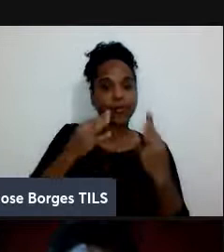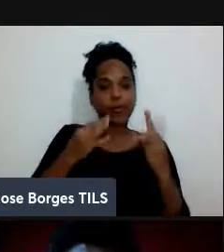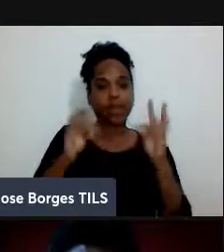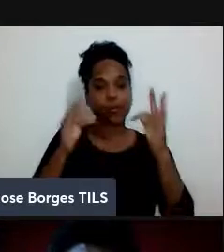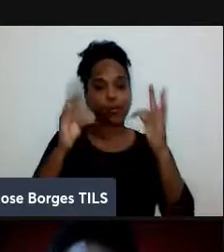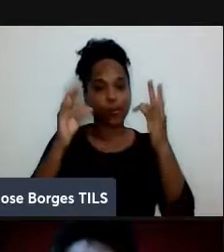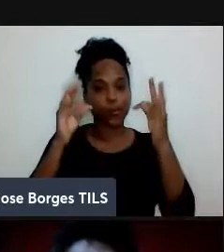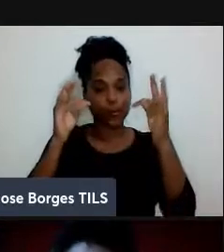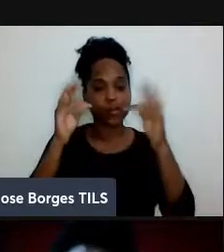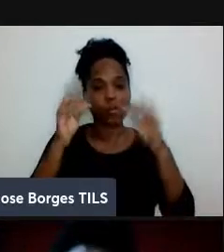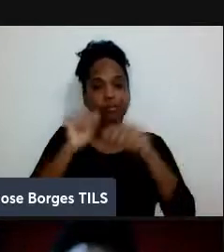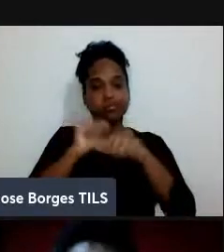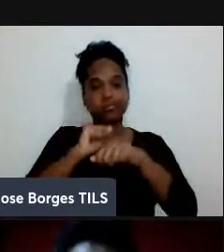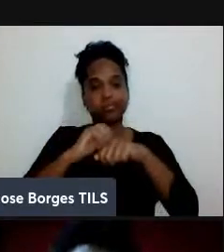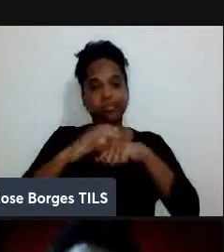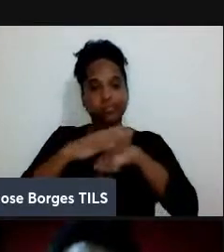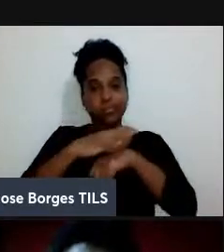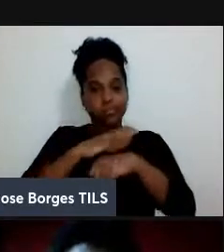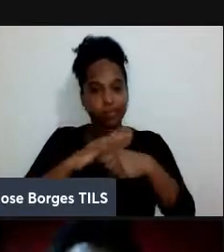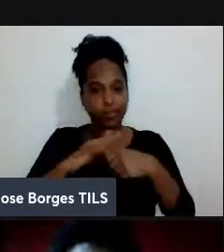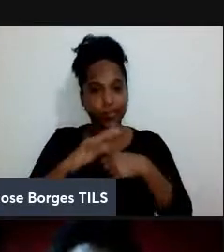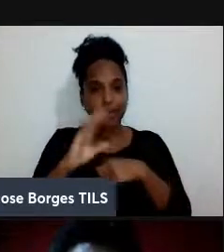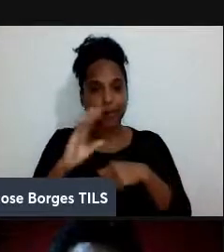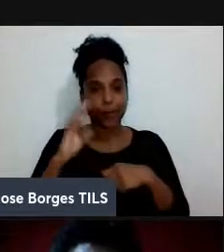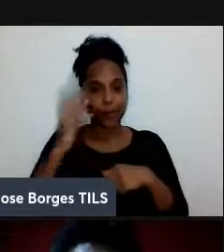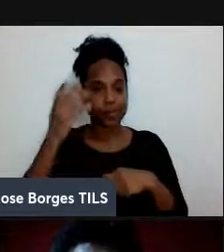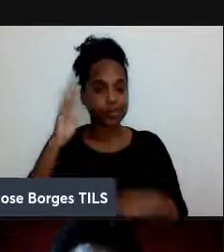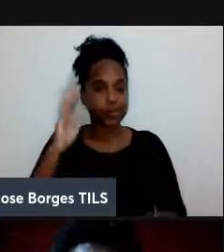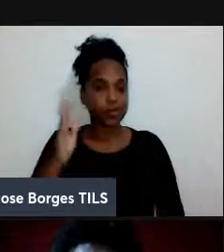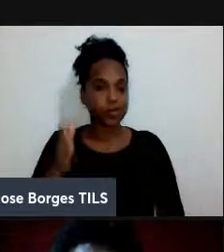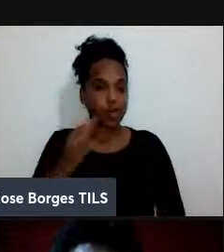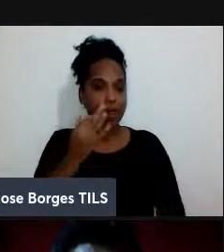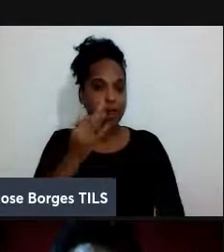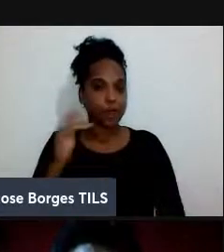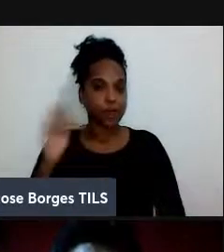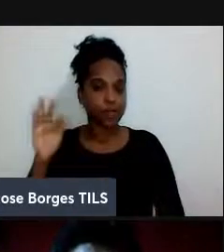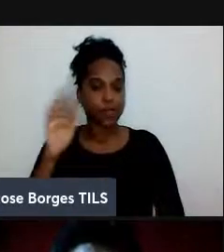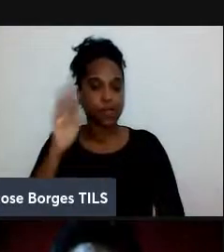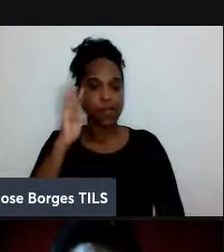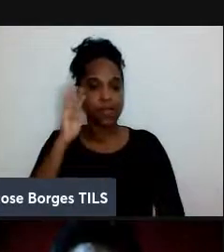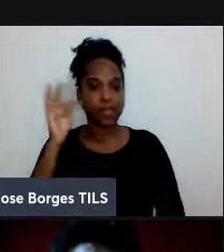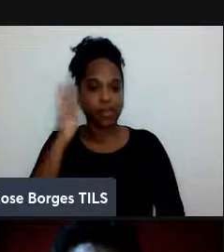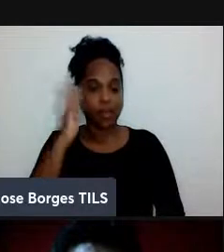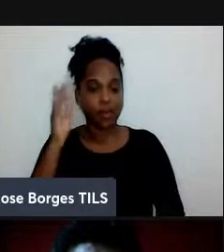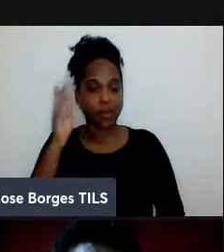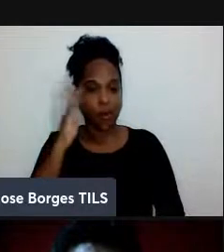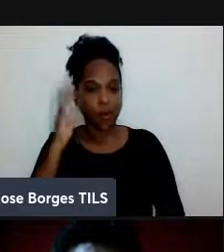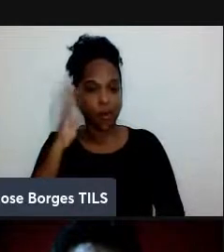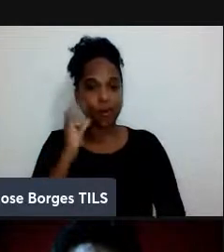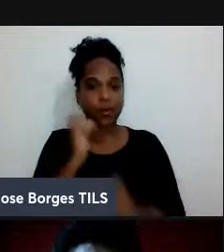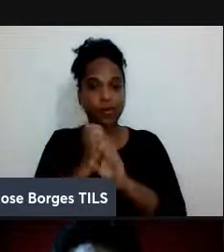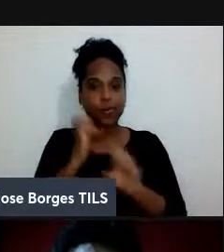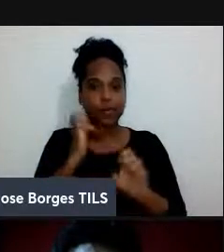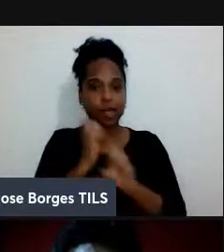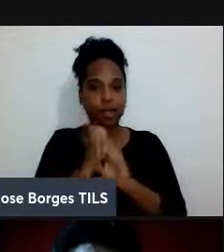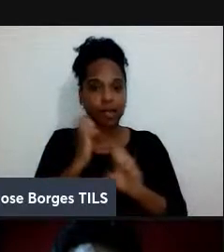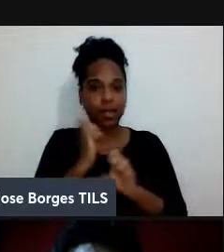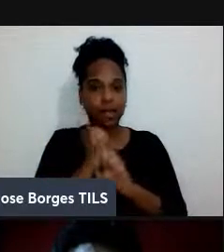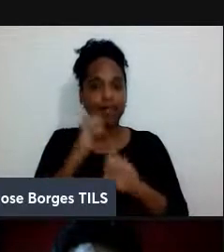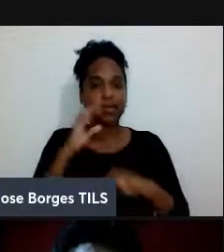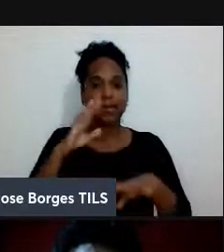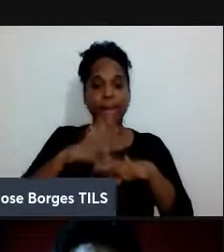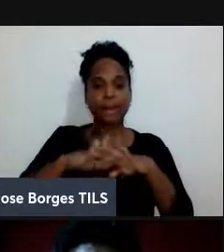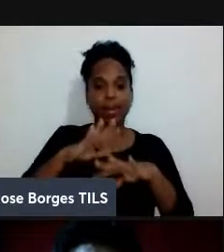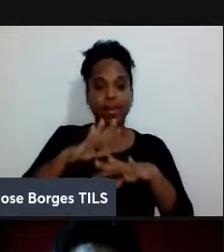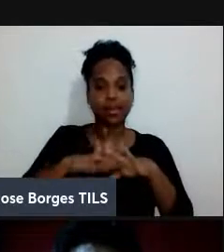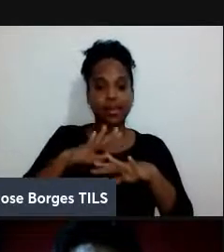acontecendo que congregam físicos teóricos experimentais engenheiros matemáticos estatísticos cientistas da